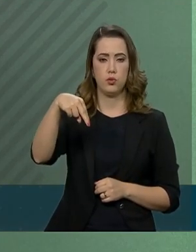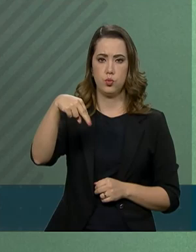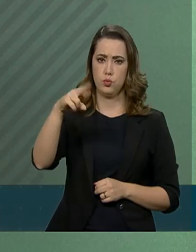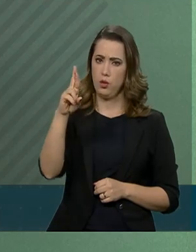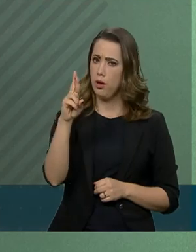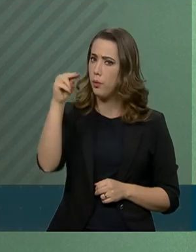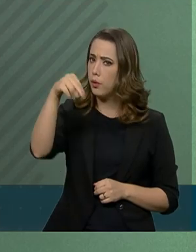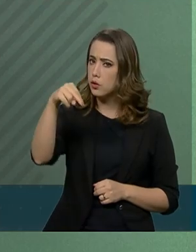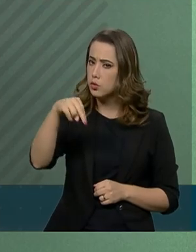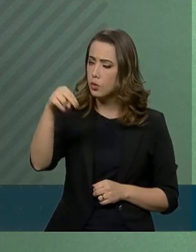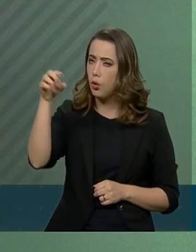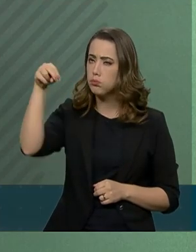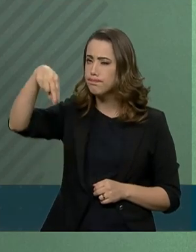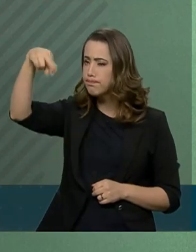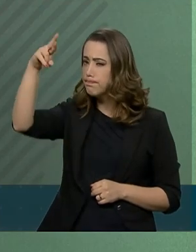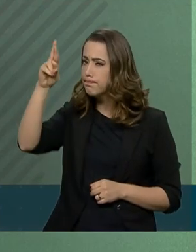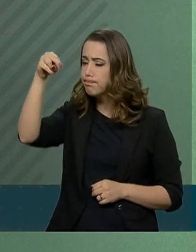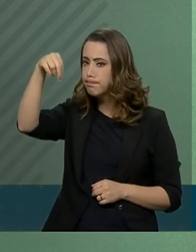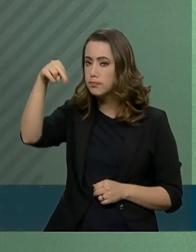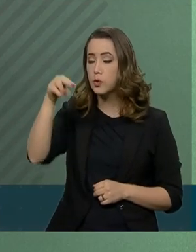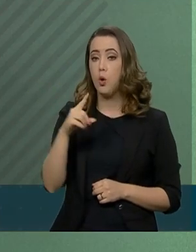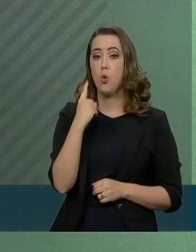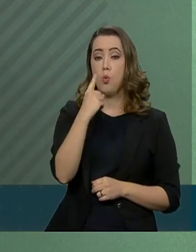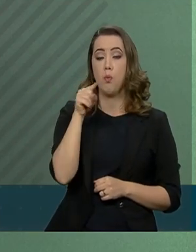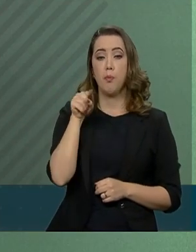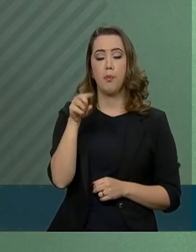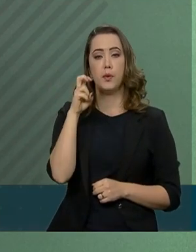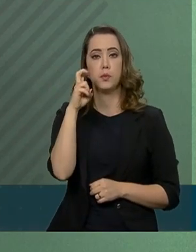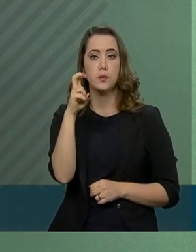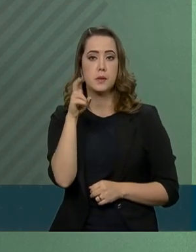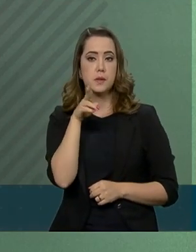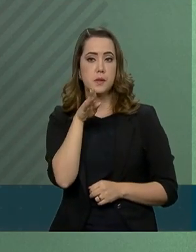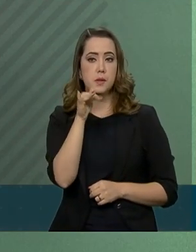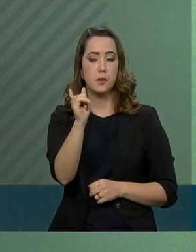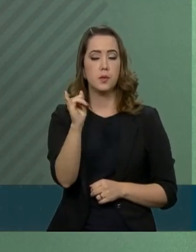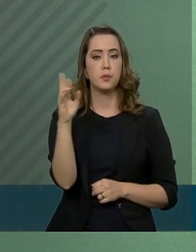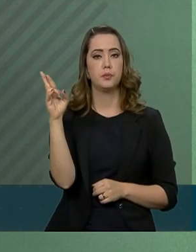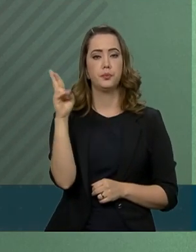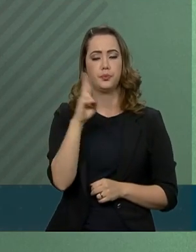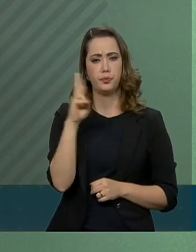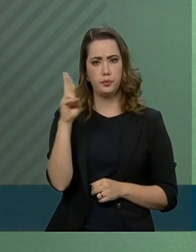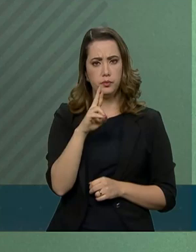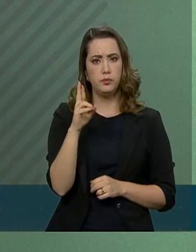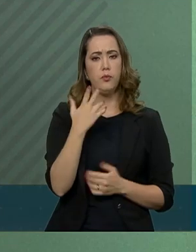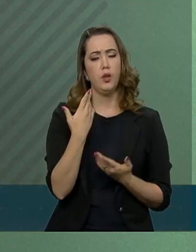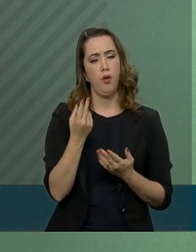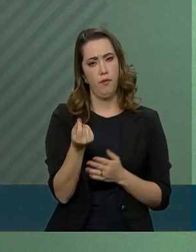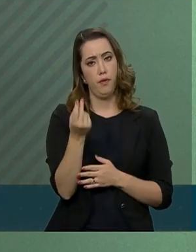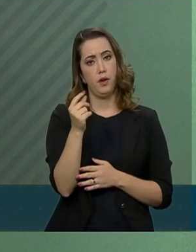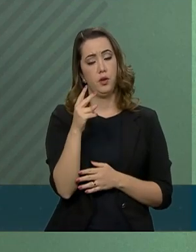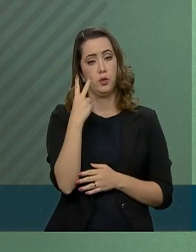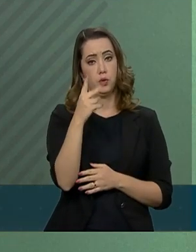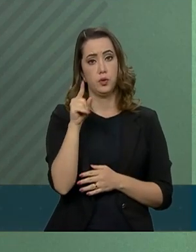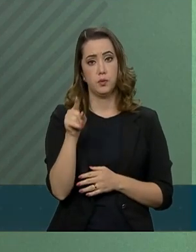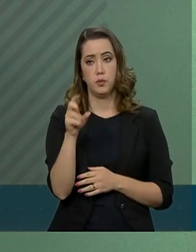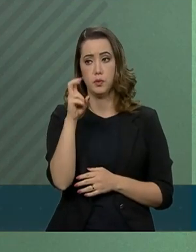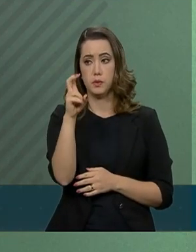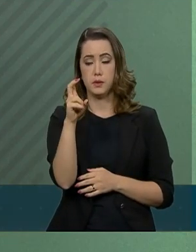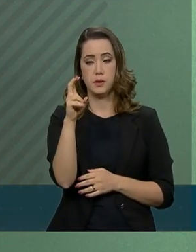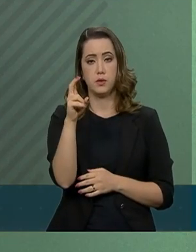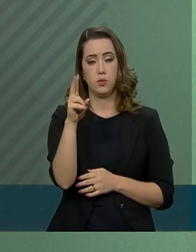alcançou a marca de R 1,5 bilhão, valor 2,5 vezes superior